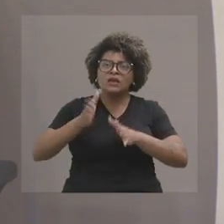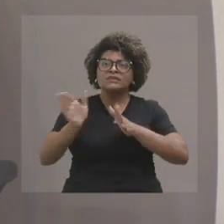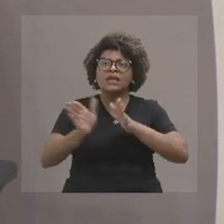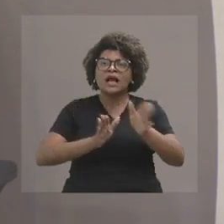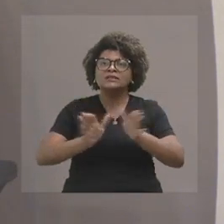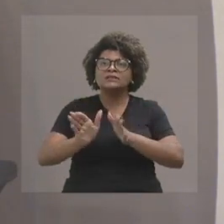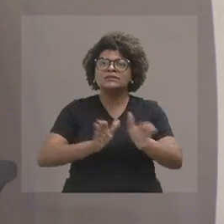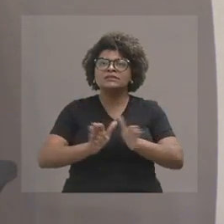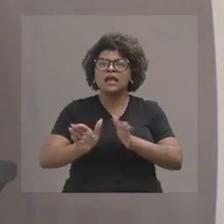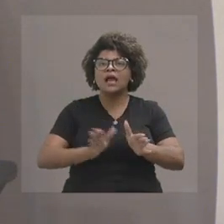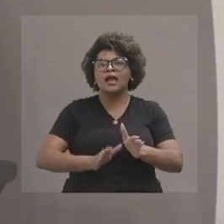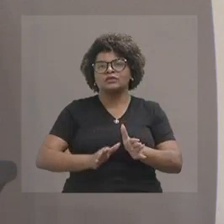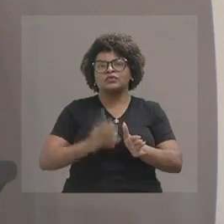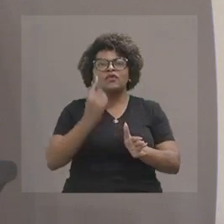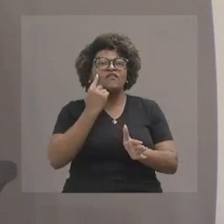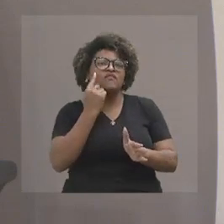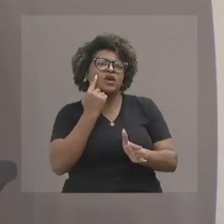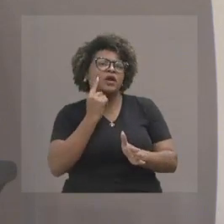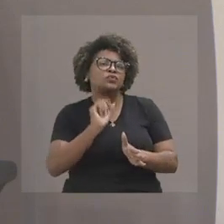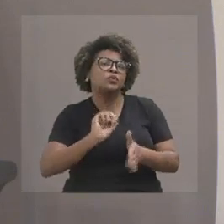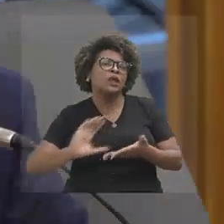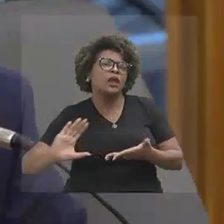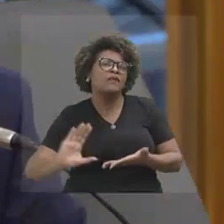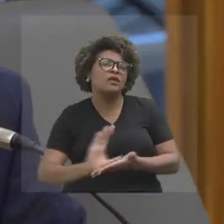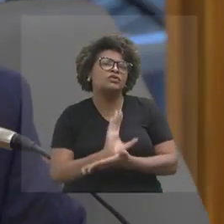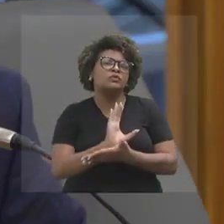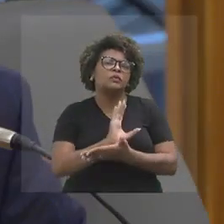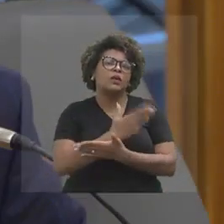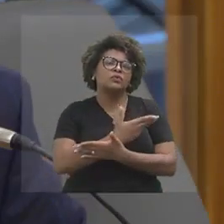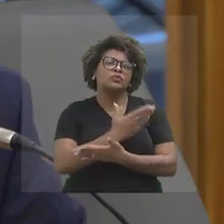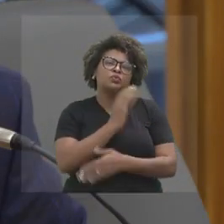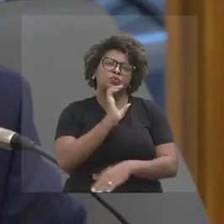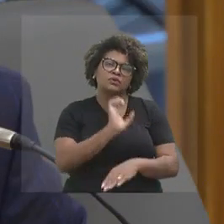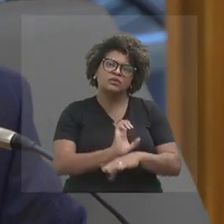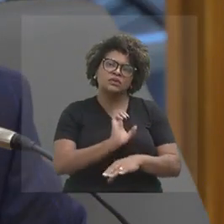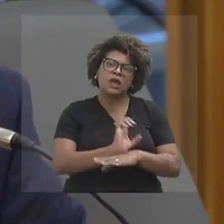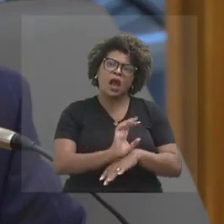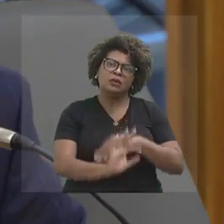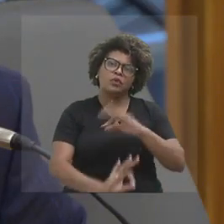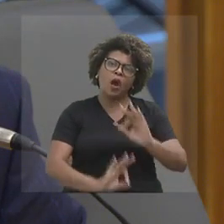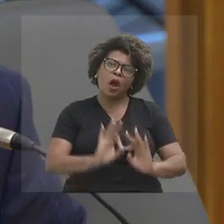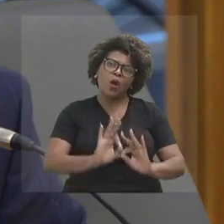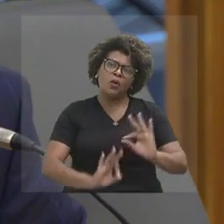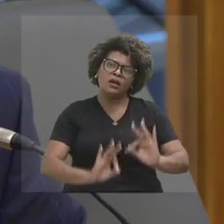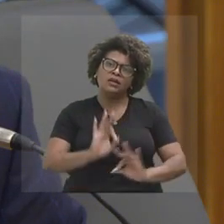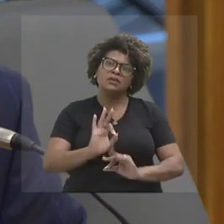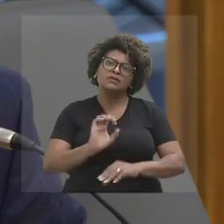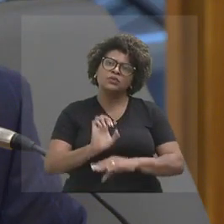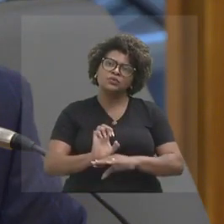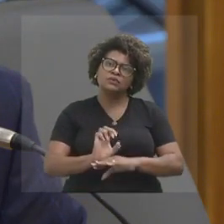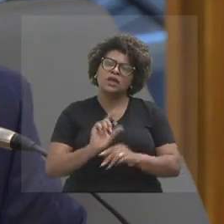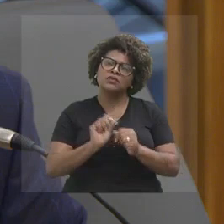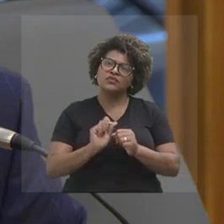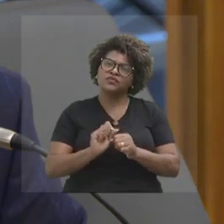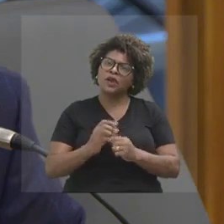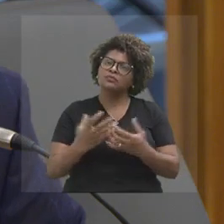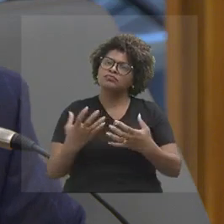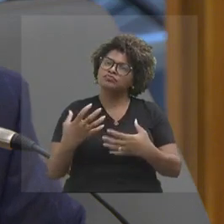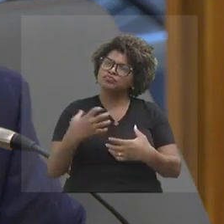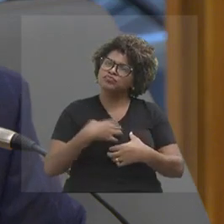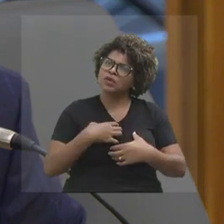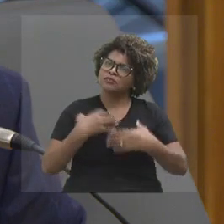aos investimentos do Estado, aos programas do Estado, que são todos feitos de forma muito técnica e de forma muito correta.